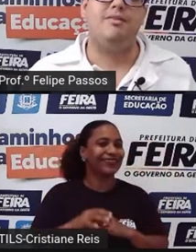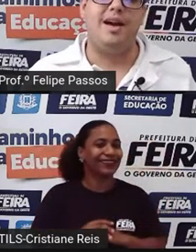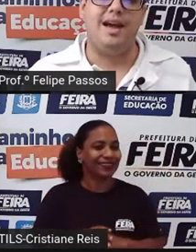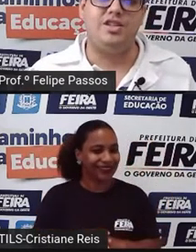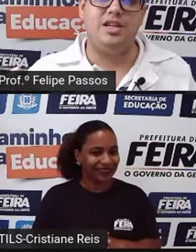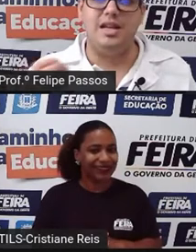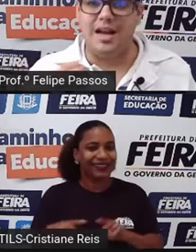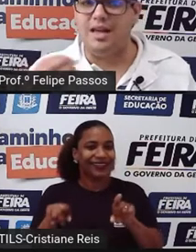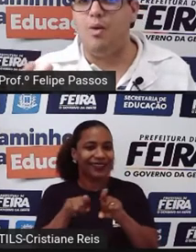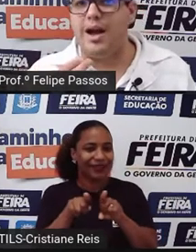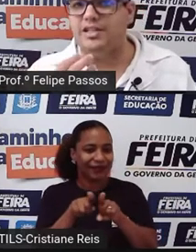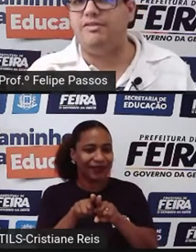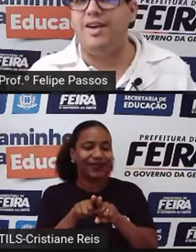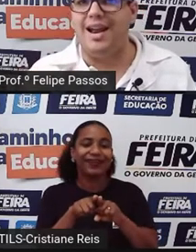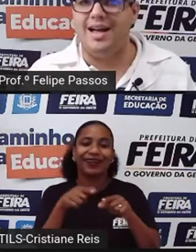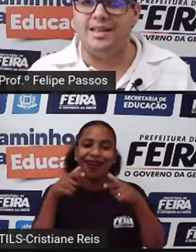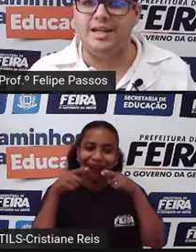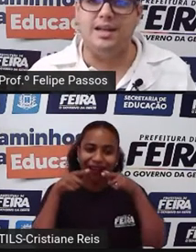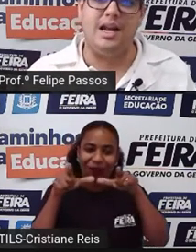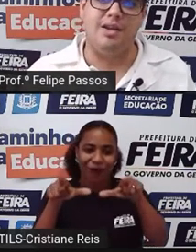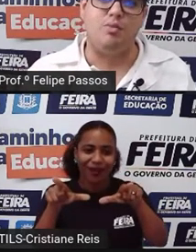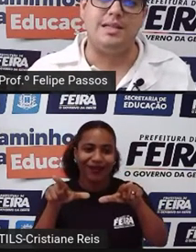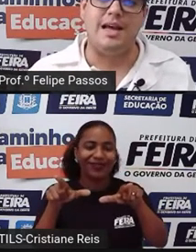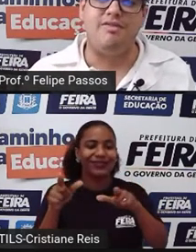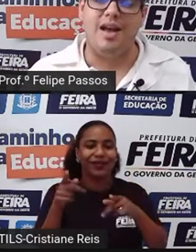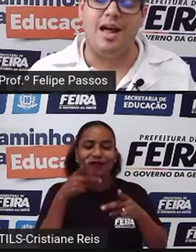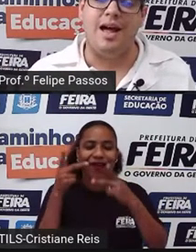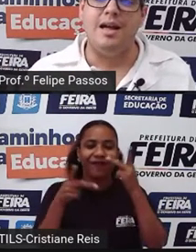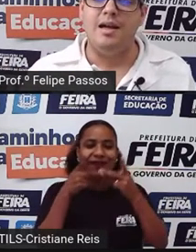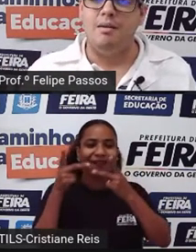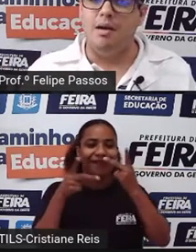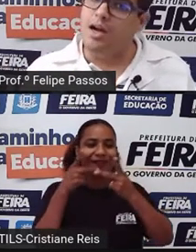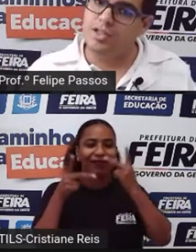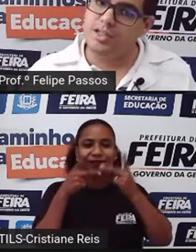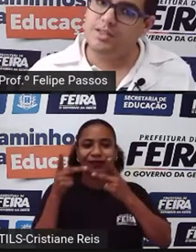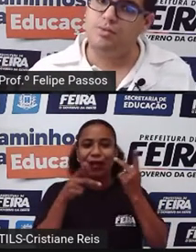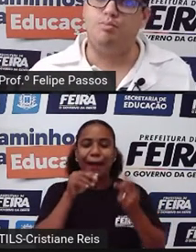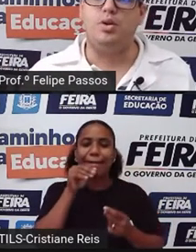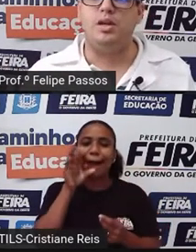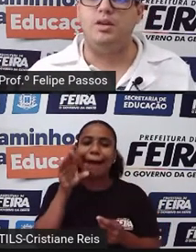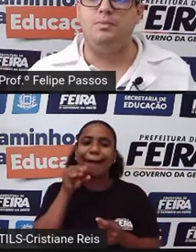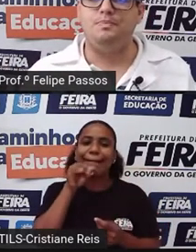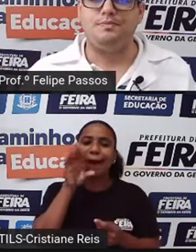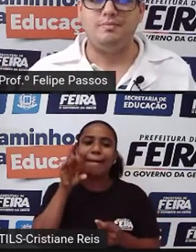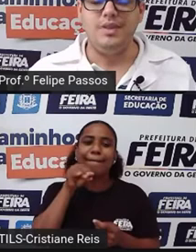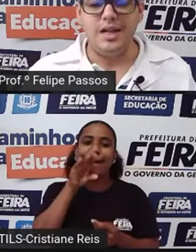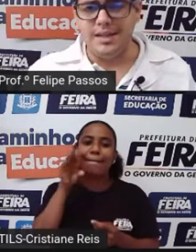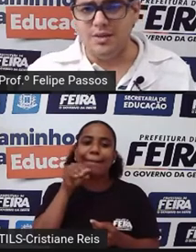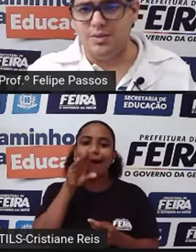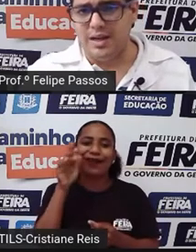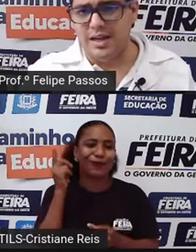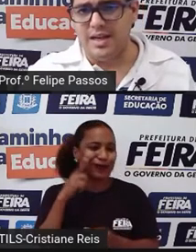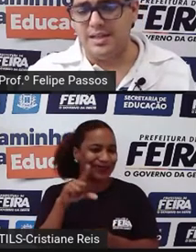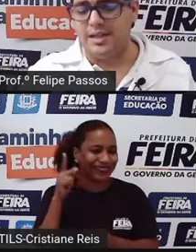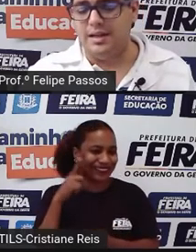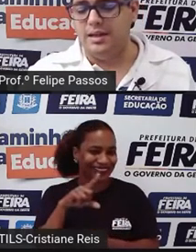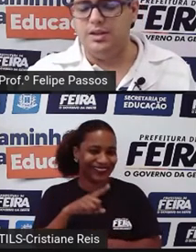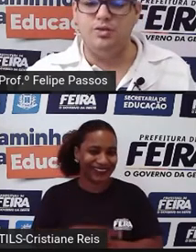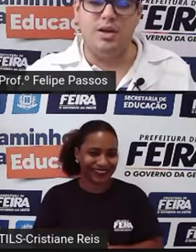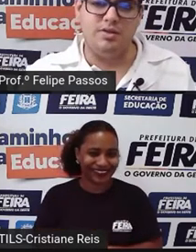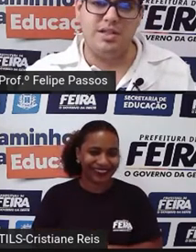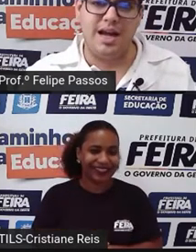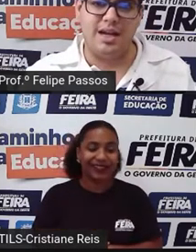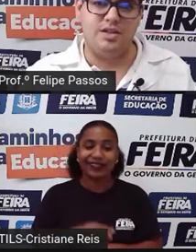ela vai adquirir a linguagem falada, né? Ela vai começar a falar antes um pouquinho. Então, se uma criança